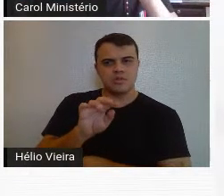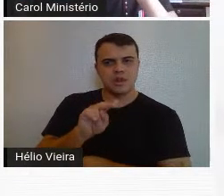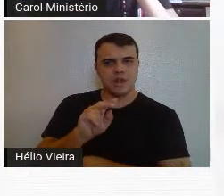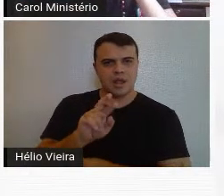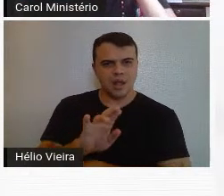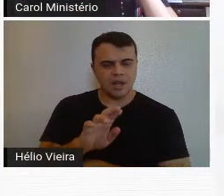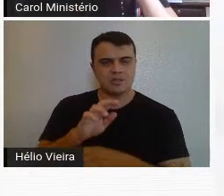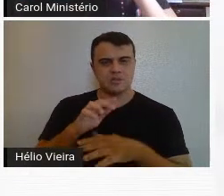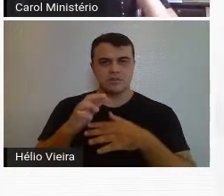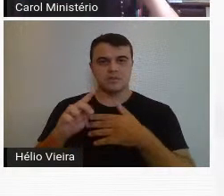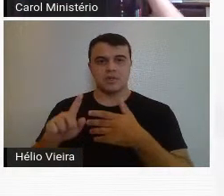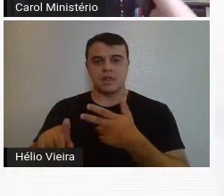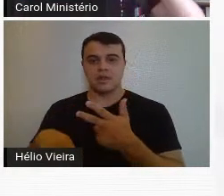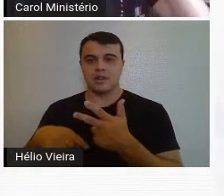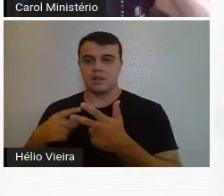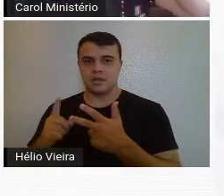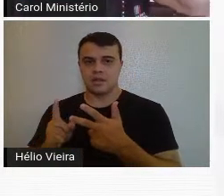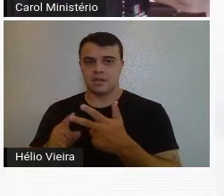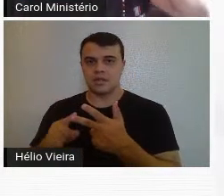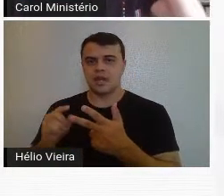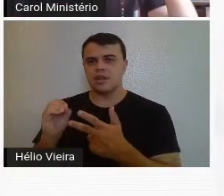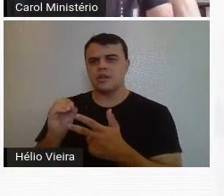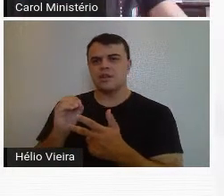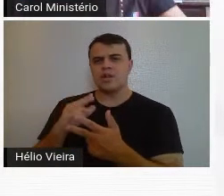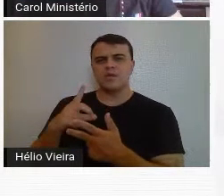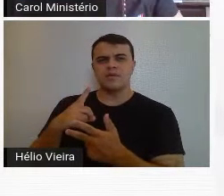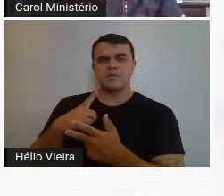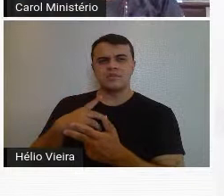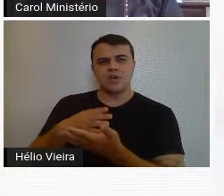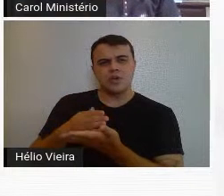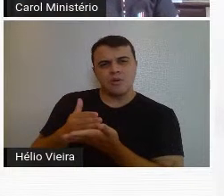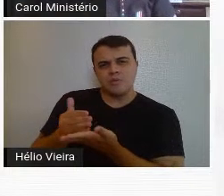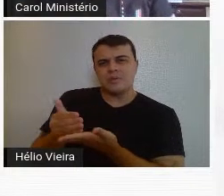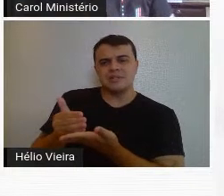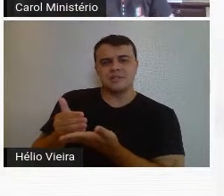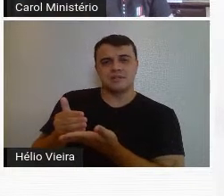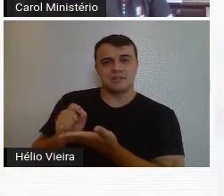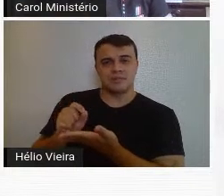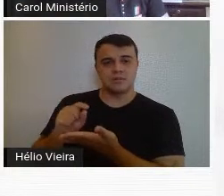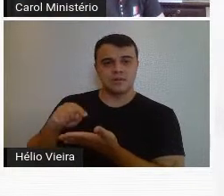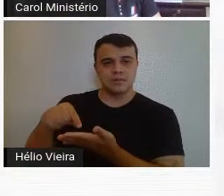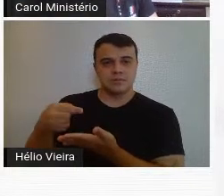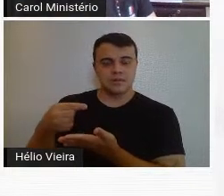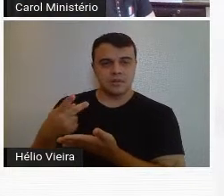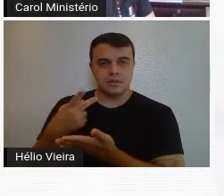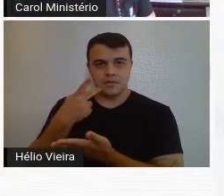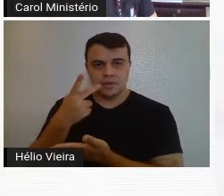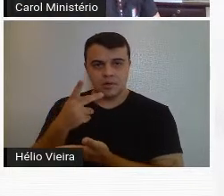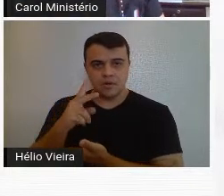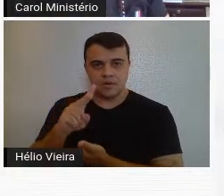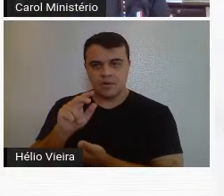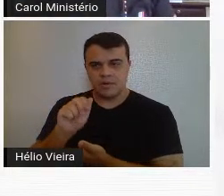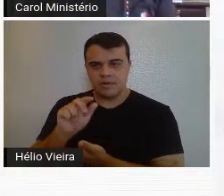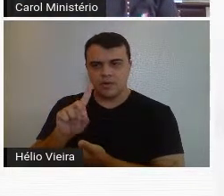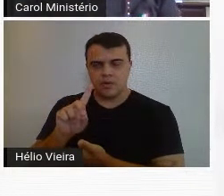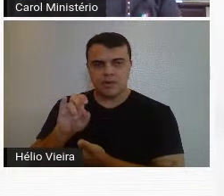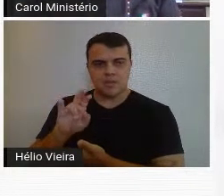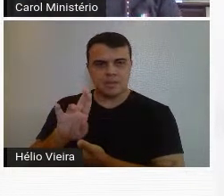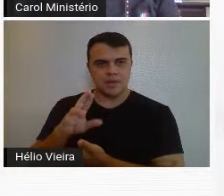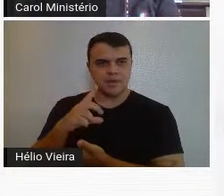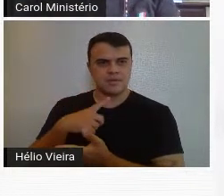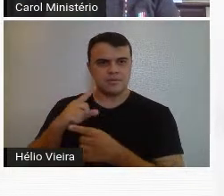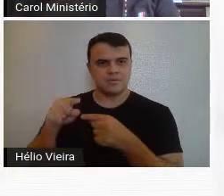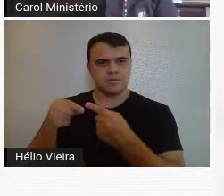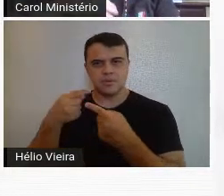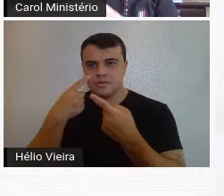enfim. E já uma geração muito nova de iniciantes, que depois, como o Waldemar da Costa, por exemplo, que